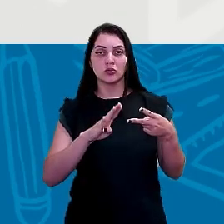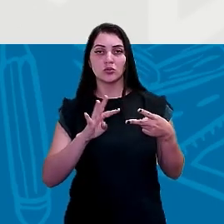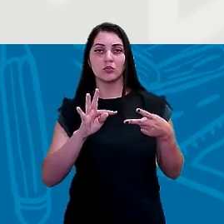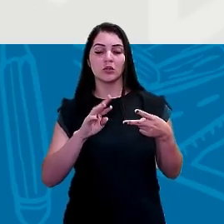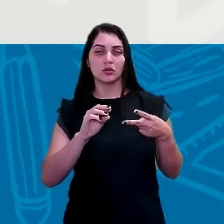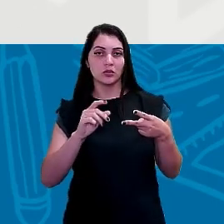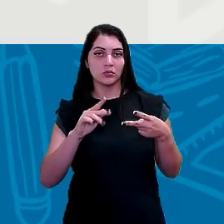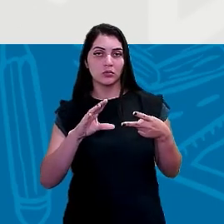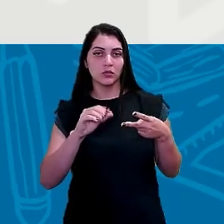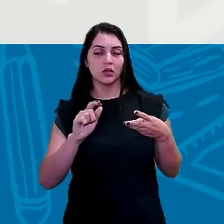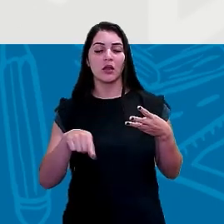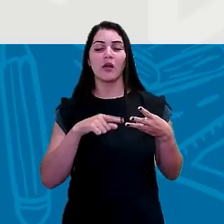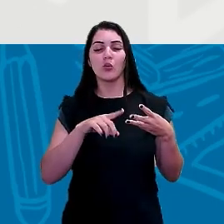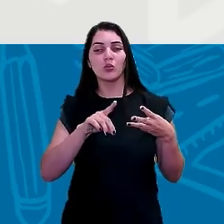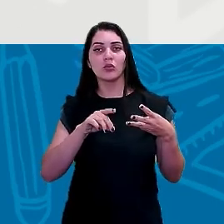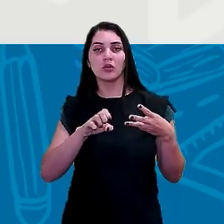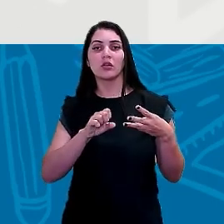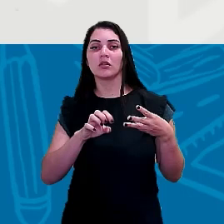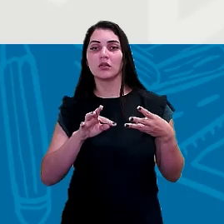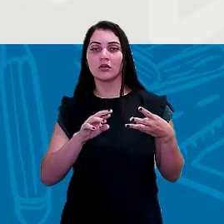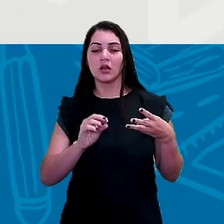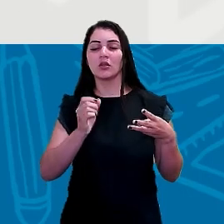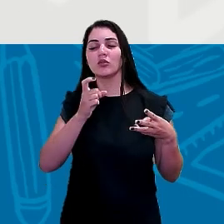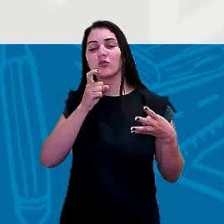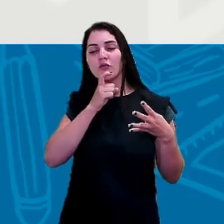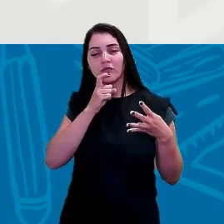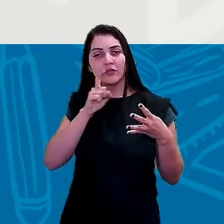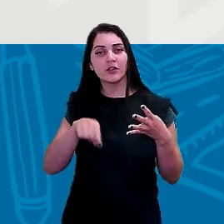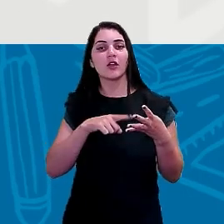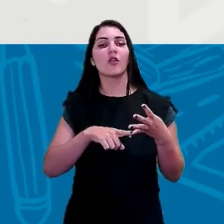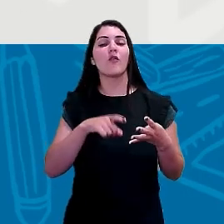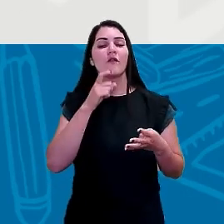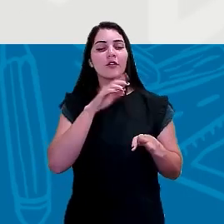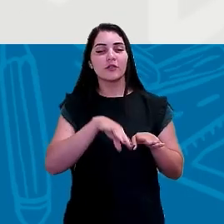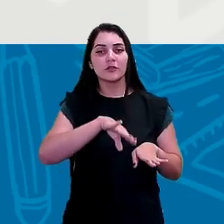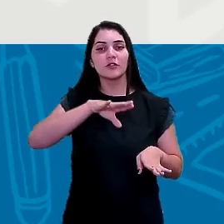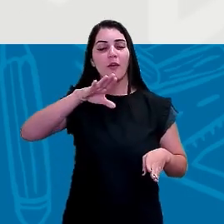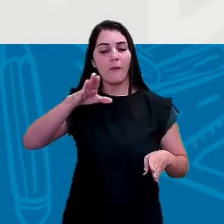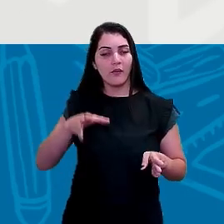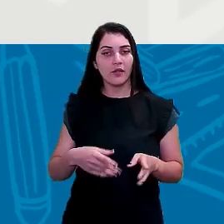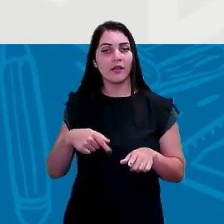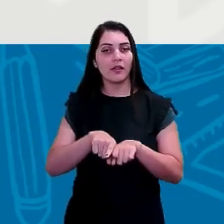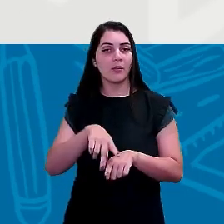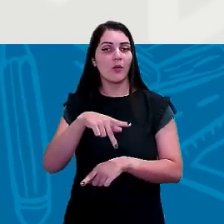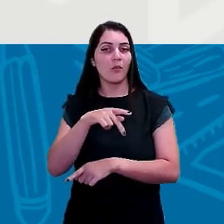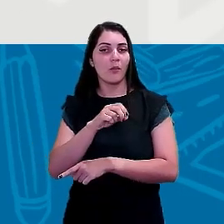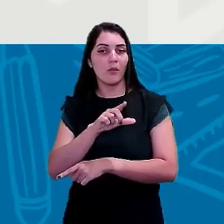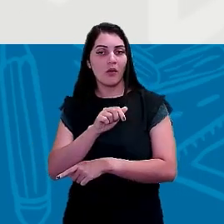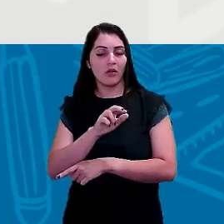semiárido, o desértico, o frio, o frio de montanha e o polar. Então,